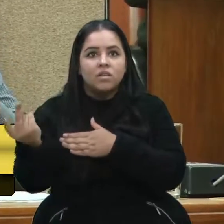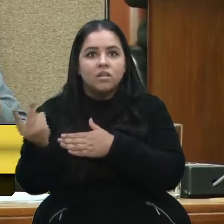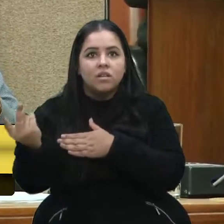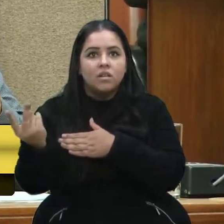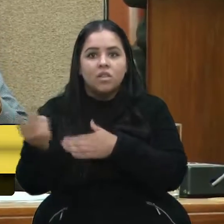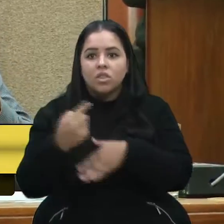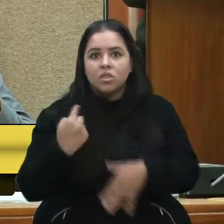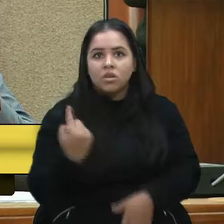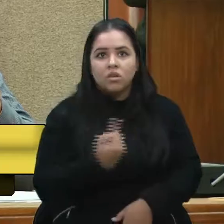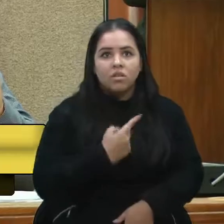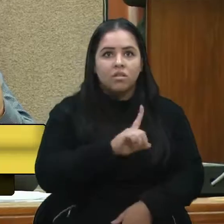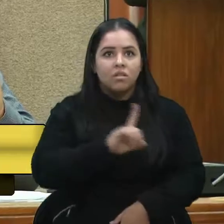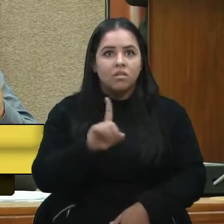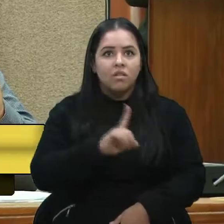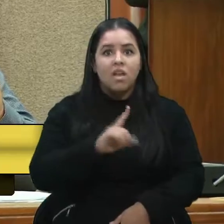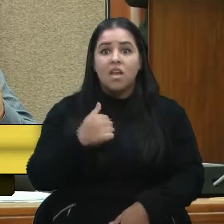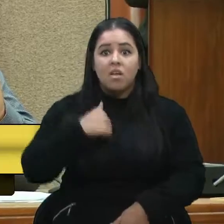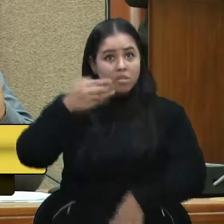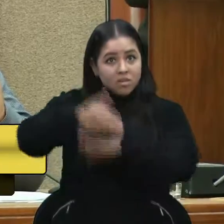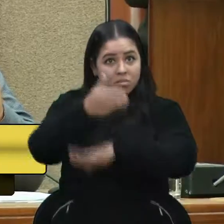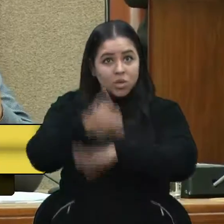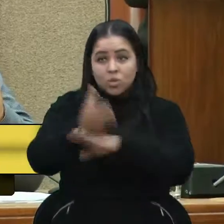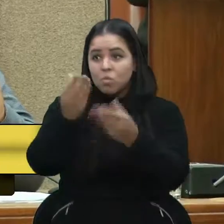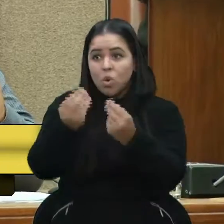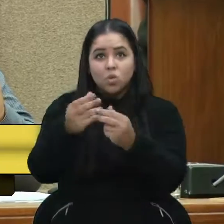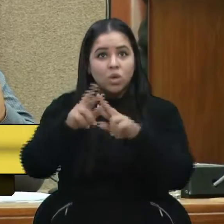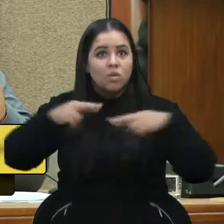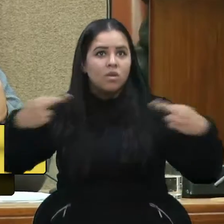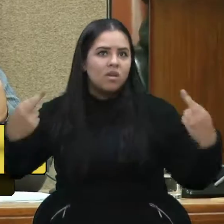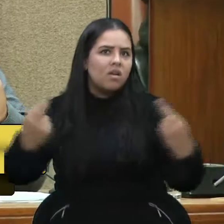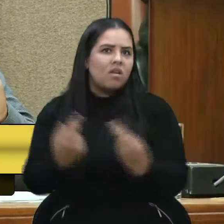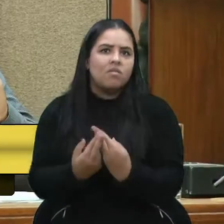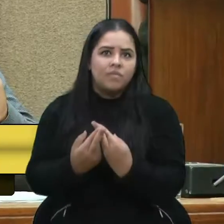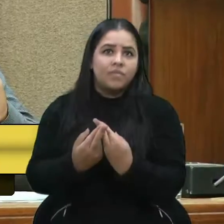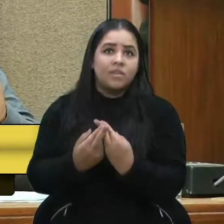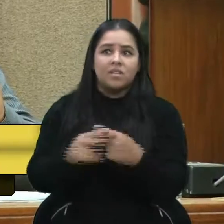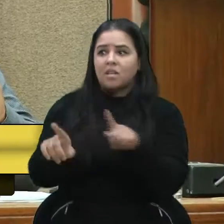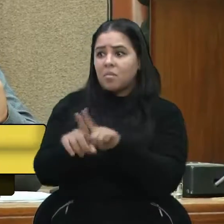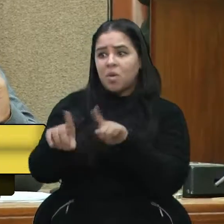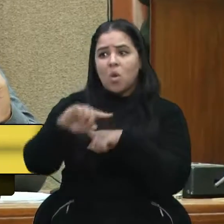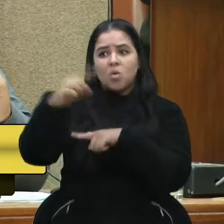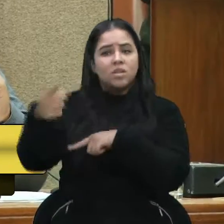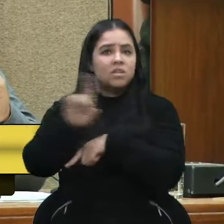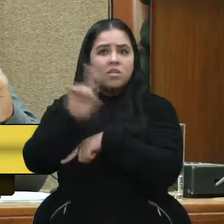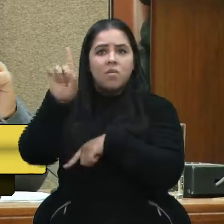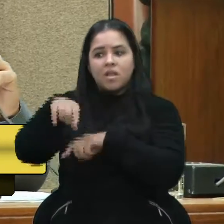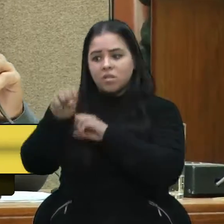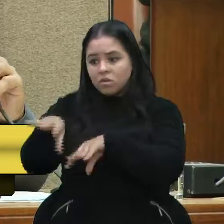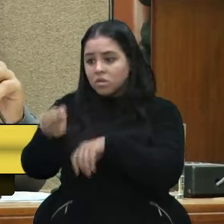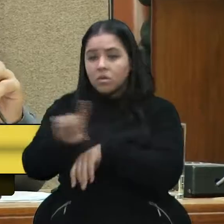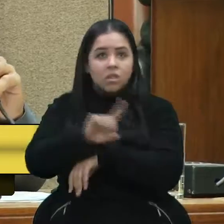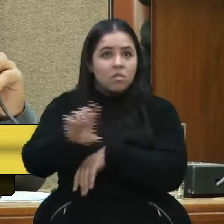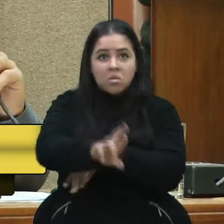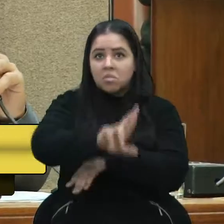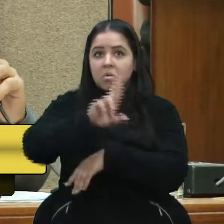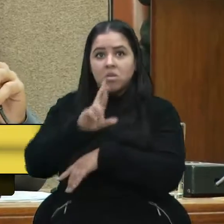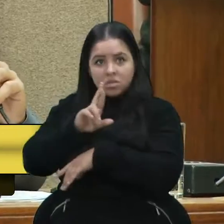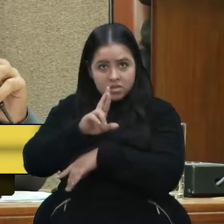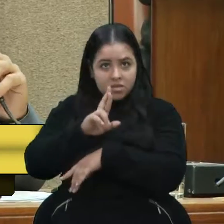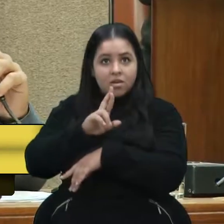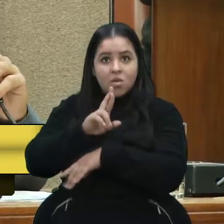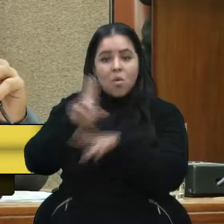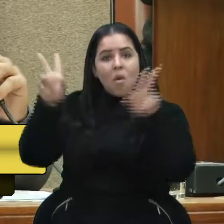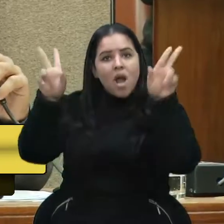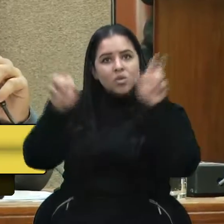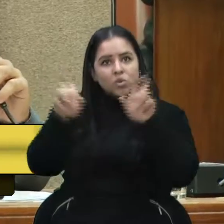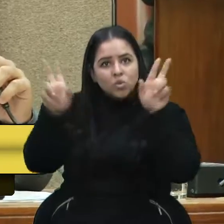de inúmeras reuniões. Muitas. Muitas. Inclusive de várias que não são da educação. E não são resolvidas. Inclusive com temas